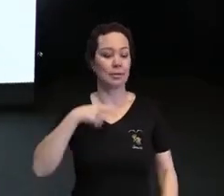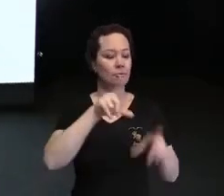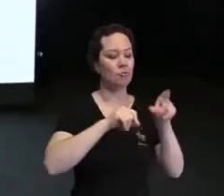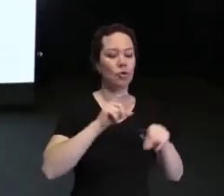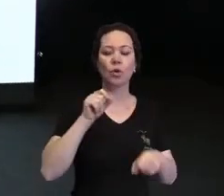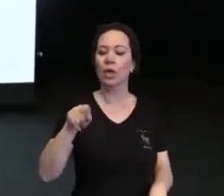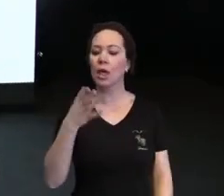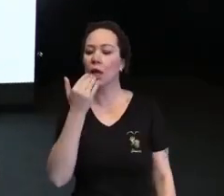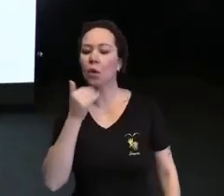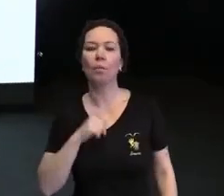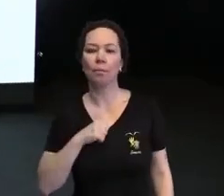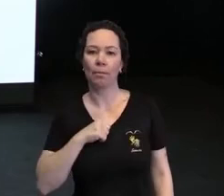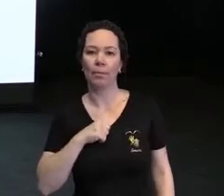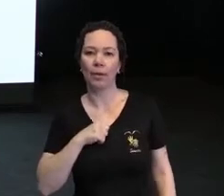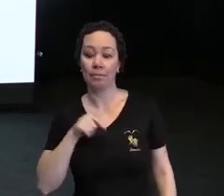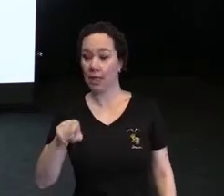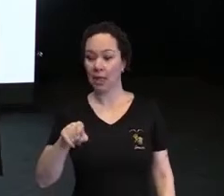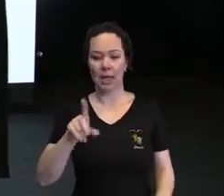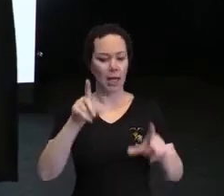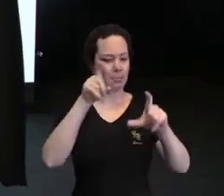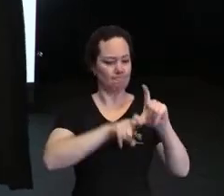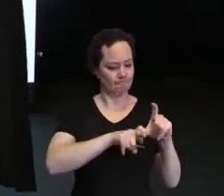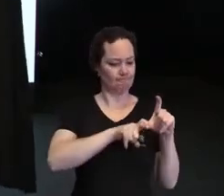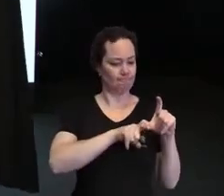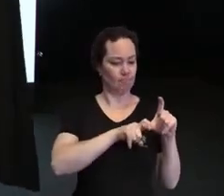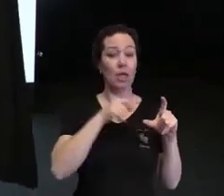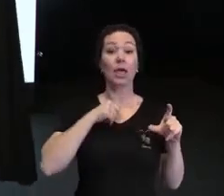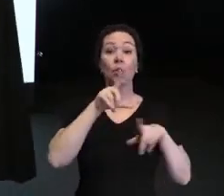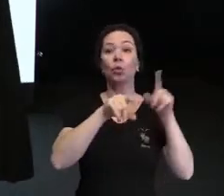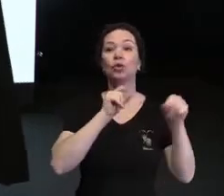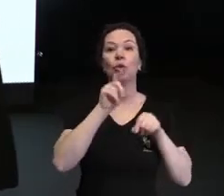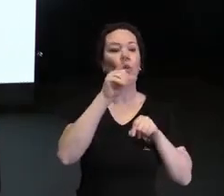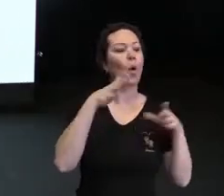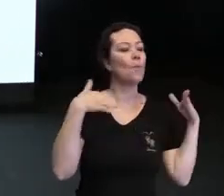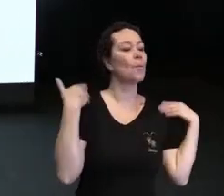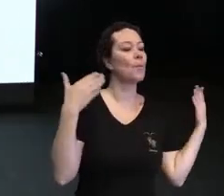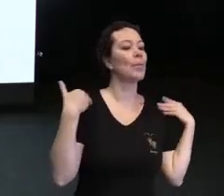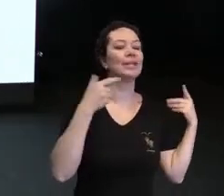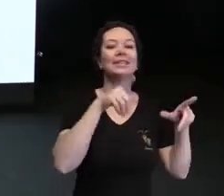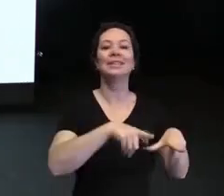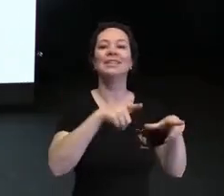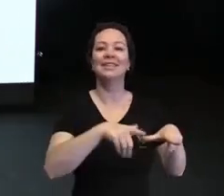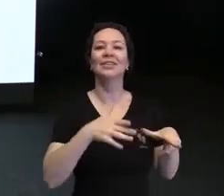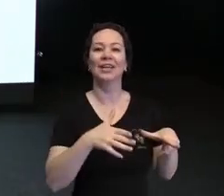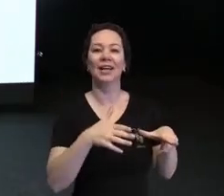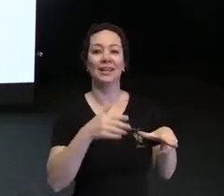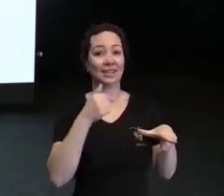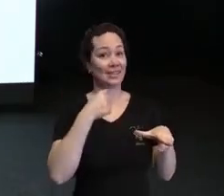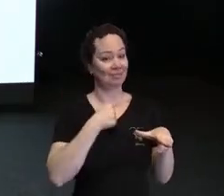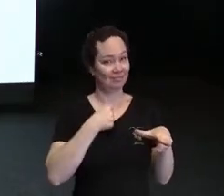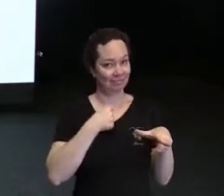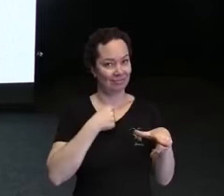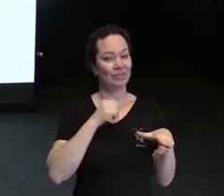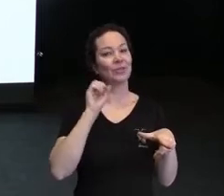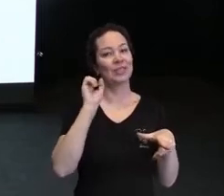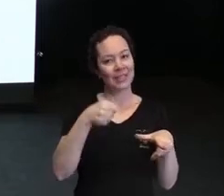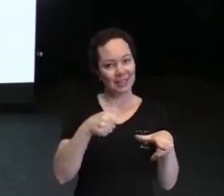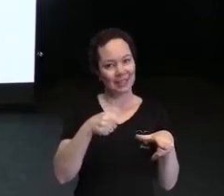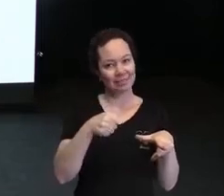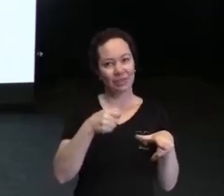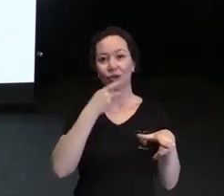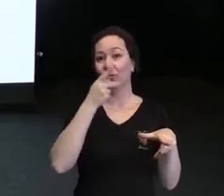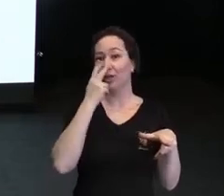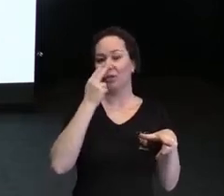comer, eu escolho, inclusive, o passeio que nós vamos fazer, todas essas vezes eu estou dizendo não.